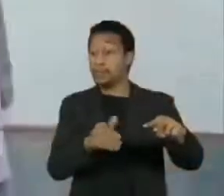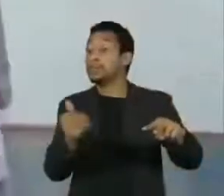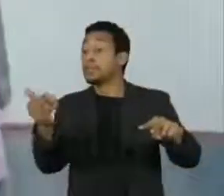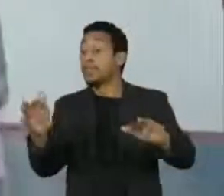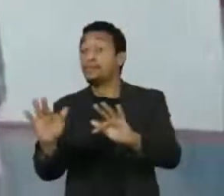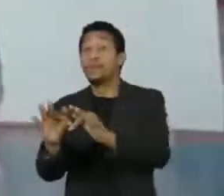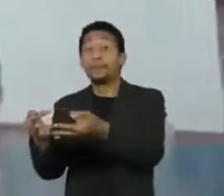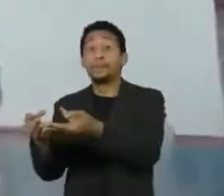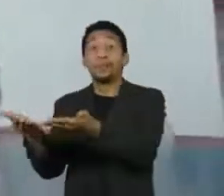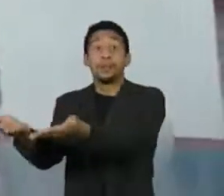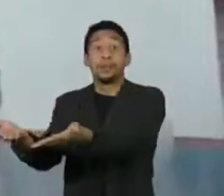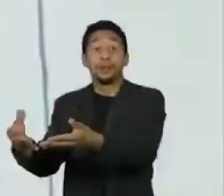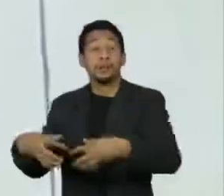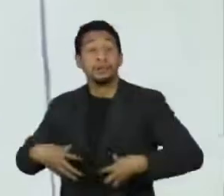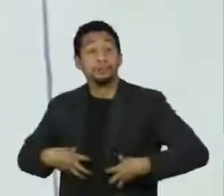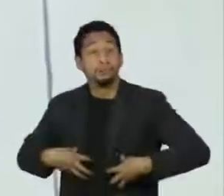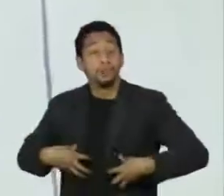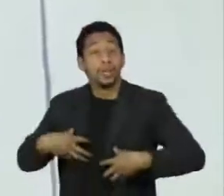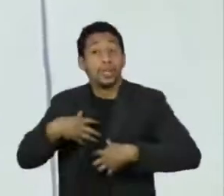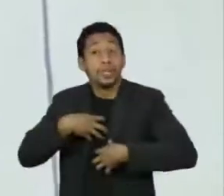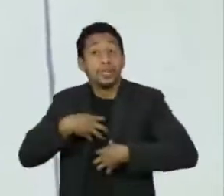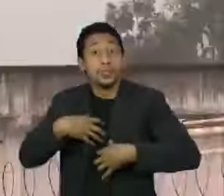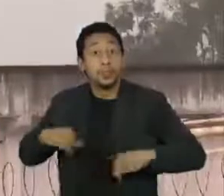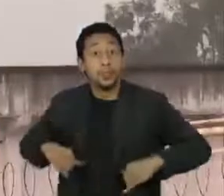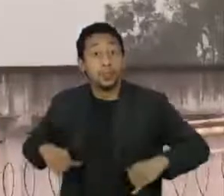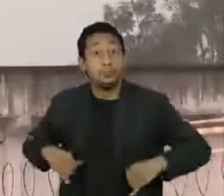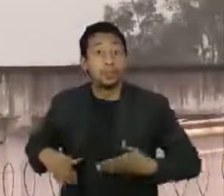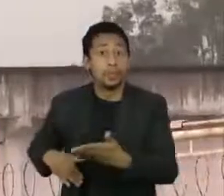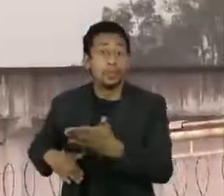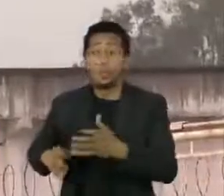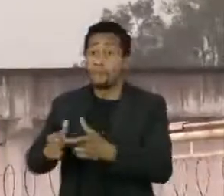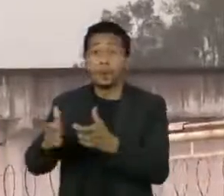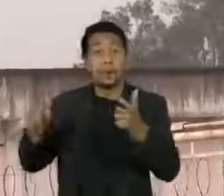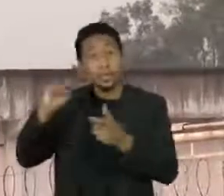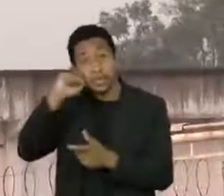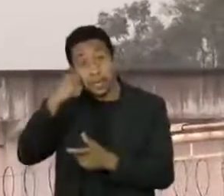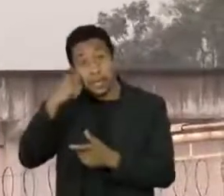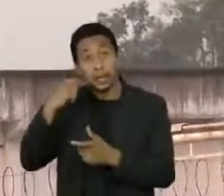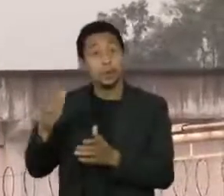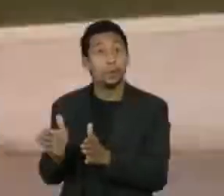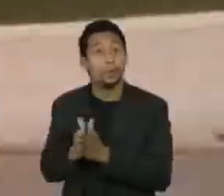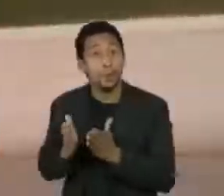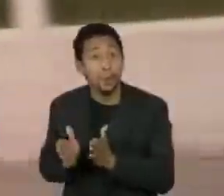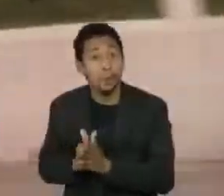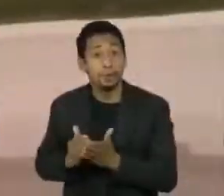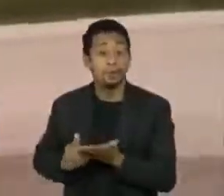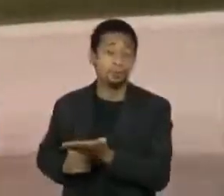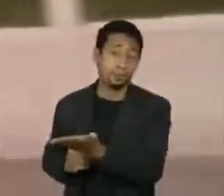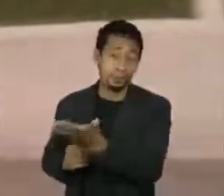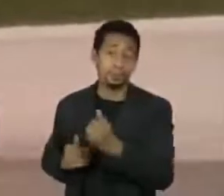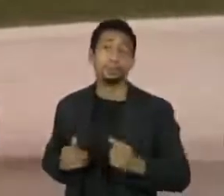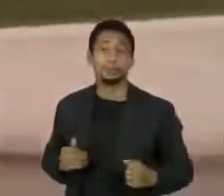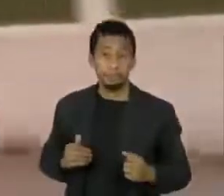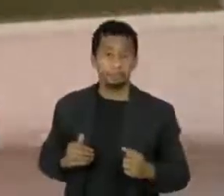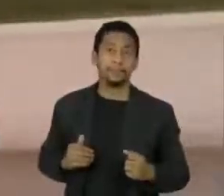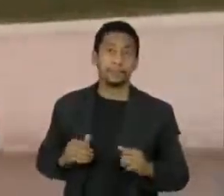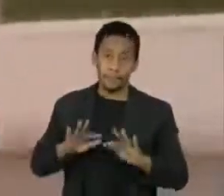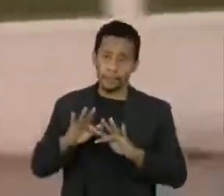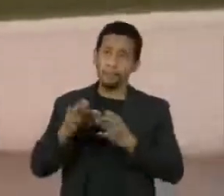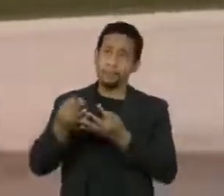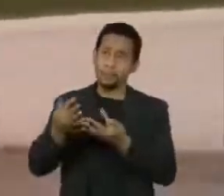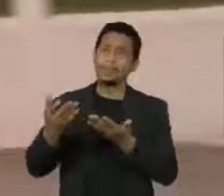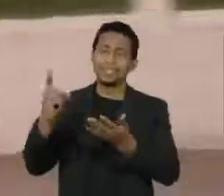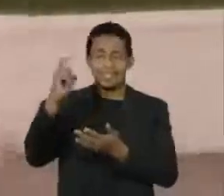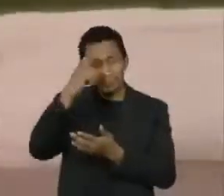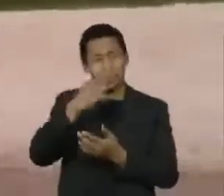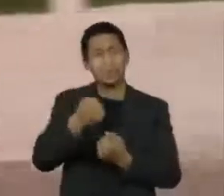seletividade de pessoas negras, pessoas pobres e com isso também o apoio da família é mais